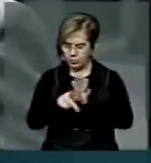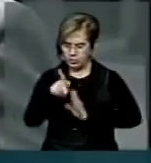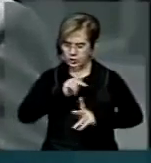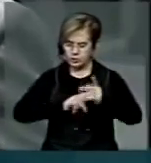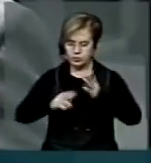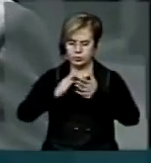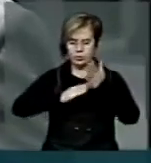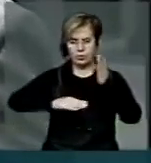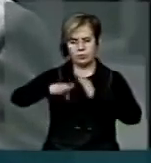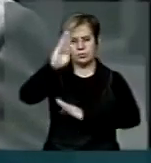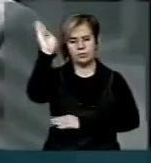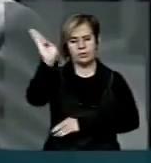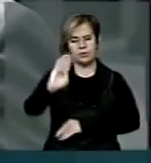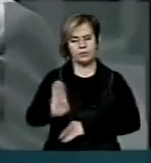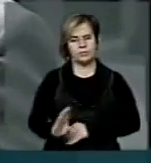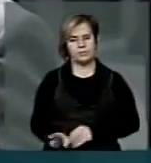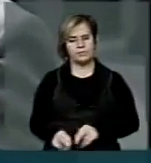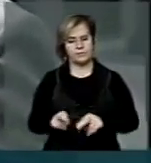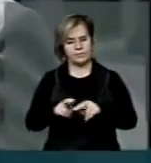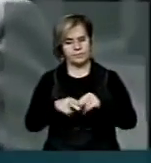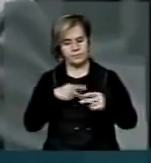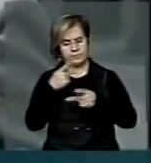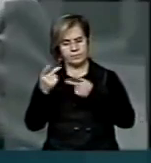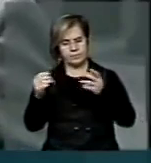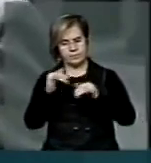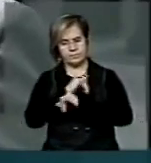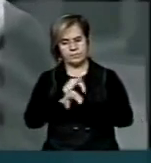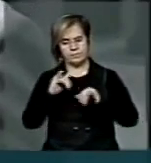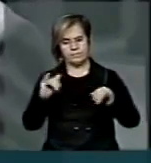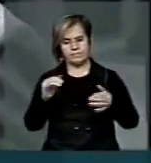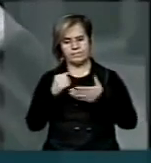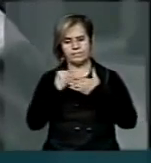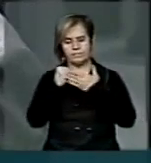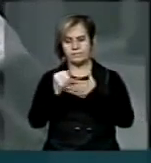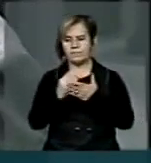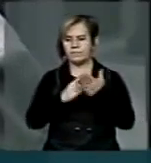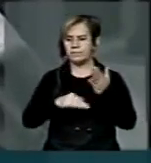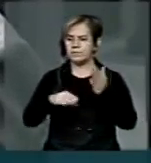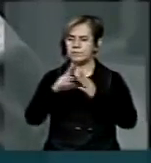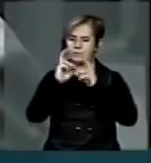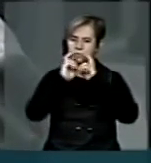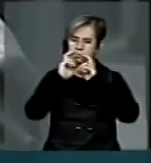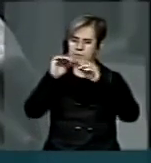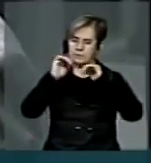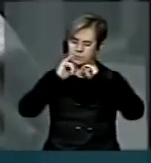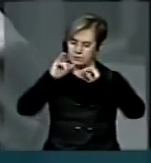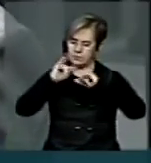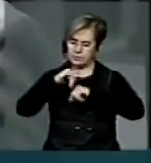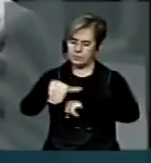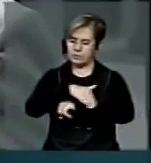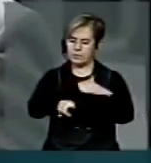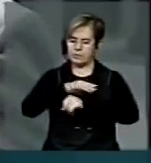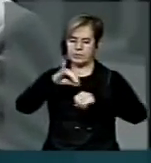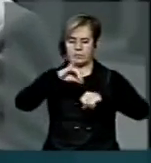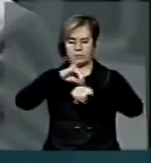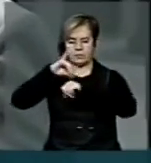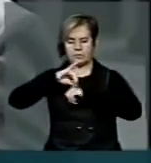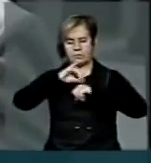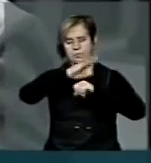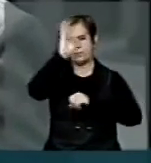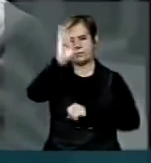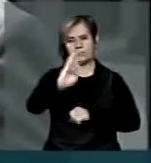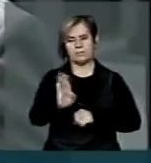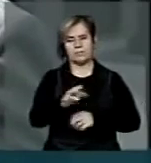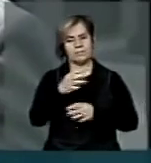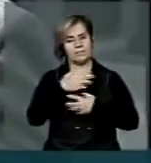o povo brasileiro. Por isso, deixo aqui a nossa mensagem e apoio a todas as manifestações que ocorreram nas capitais brasileiras de